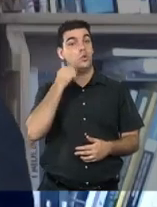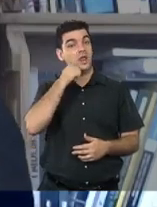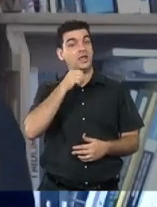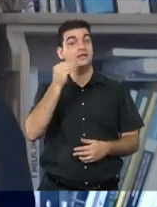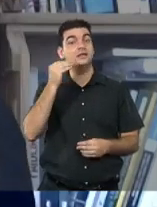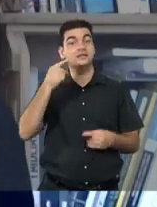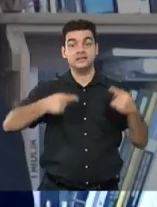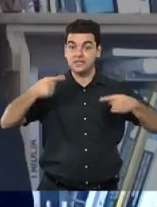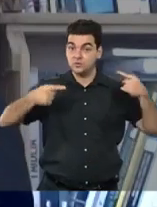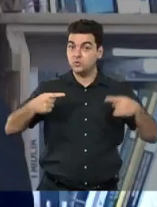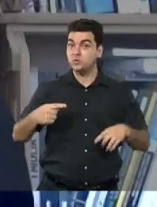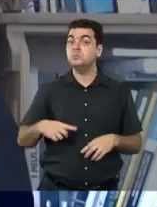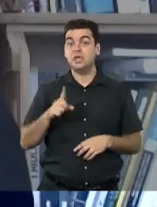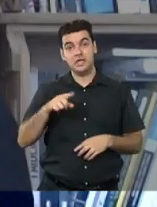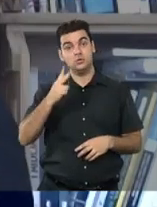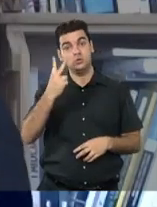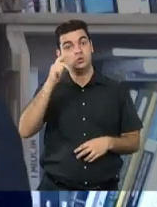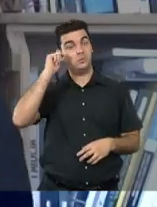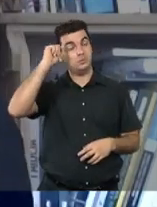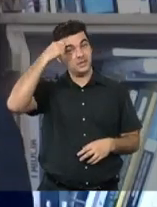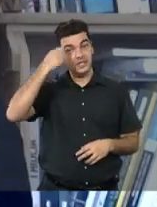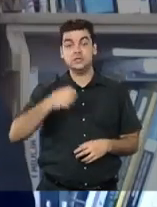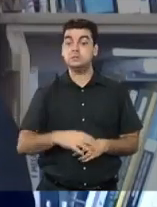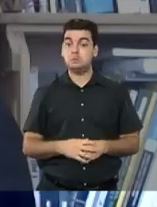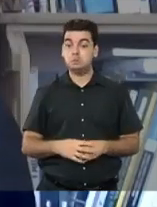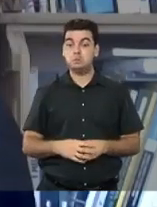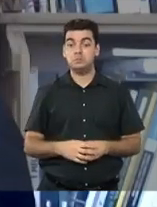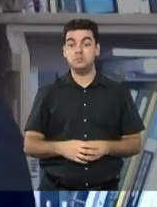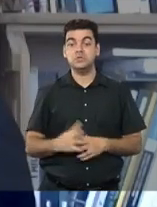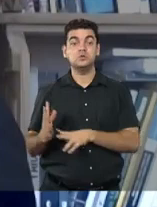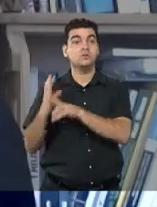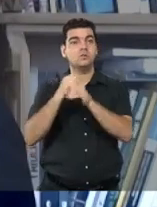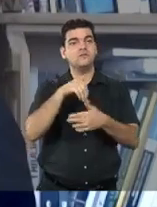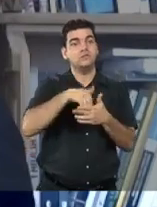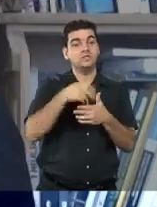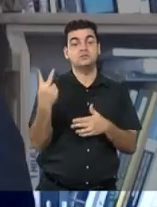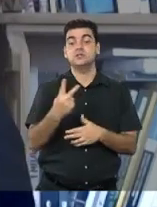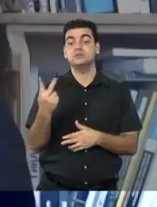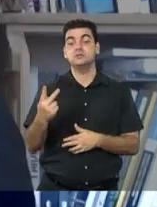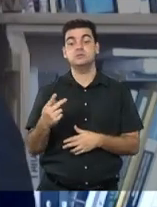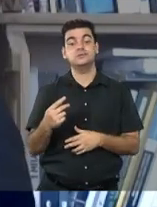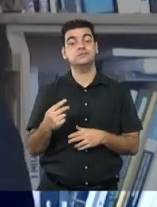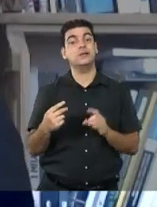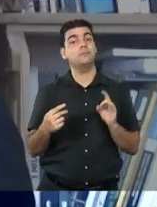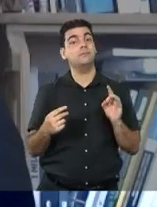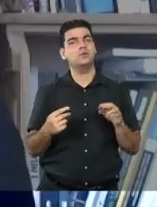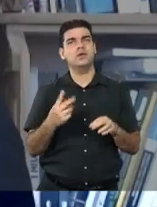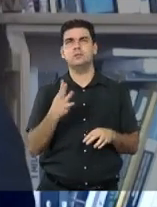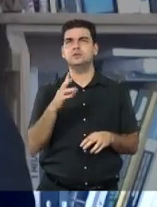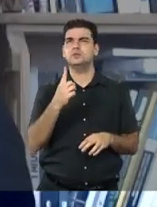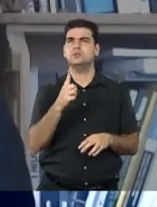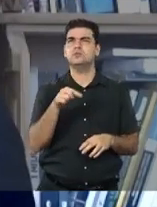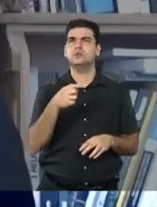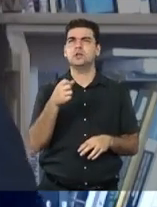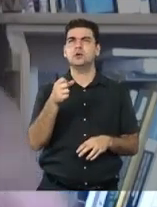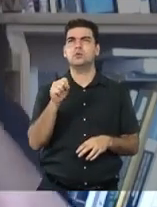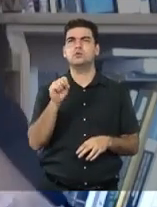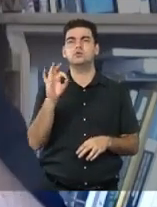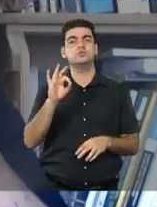duas mulheres negras, se somarmos a votação das duas, não chega a 2%, dá 1,8%,